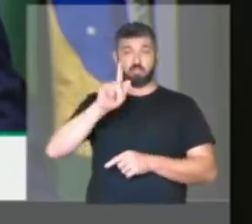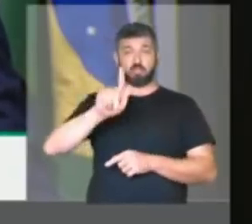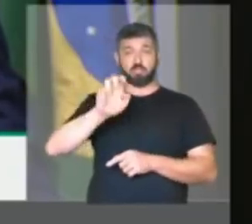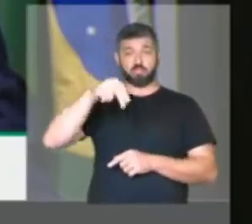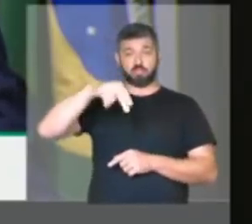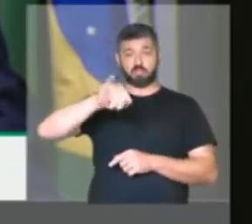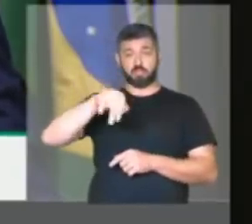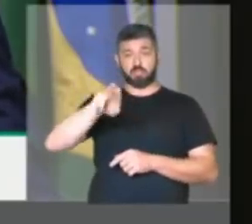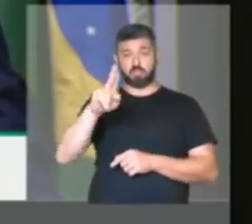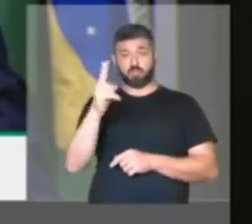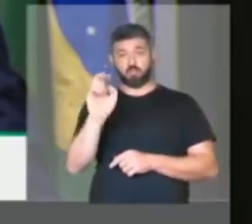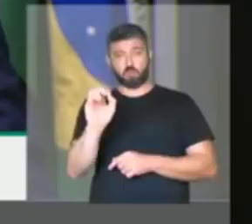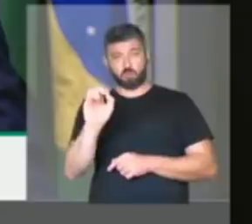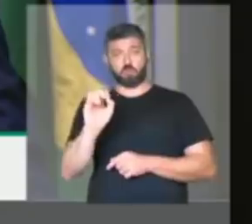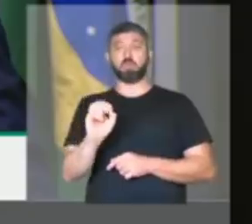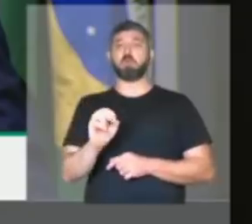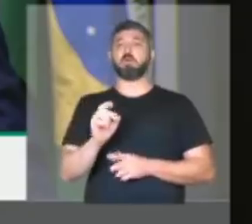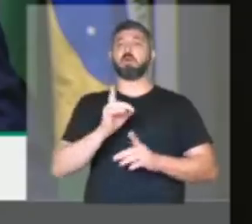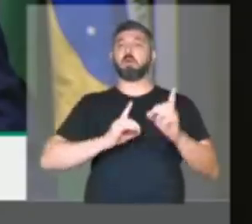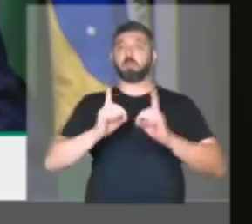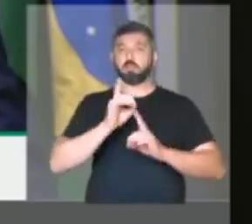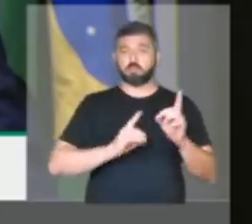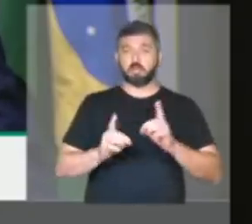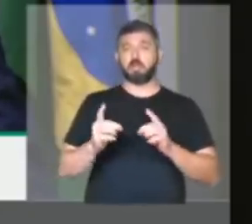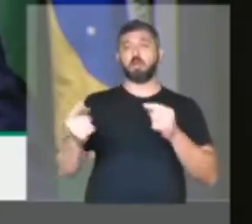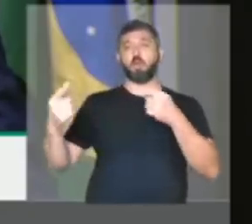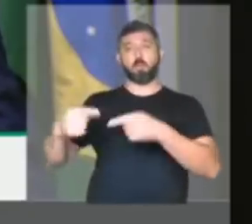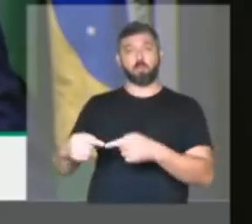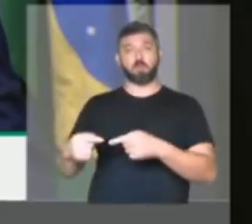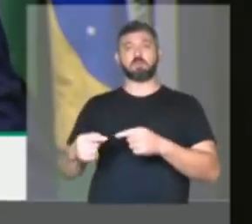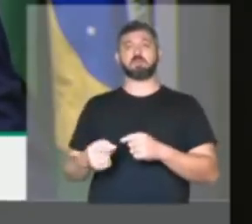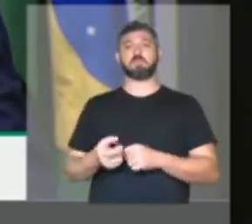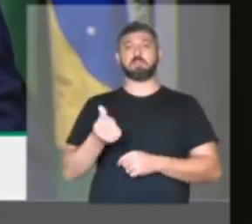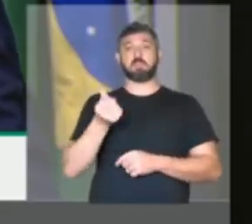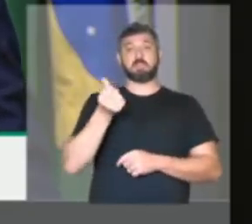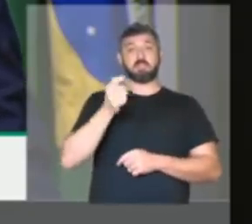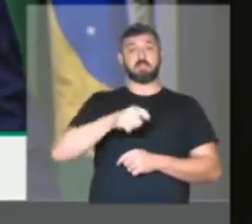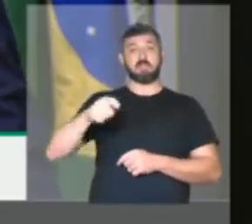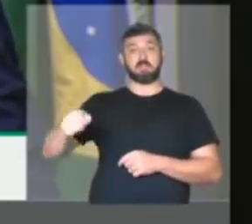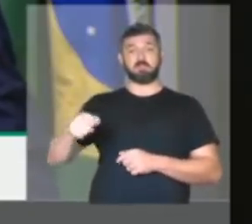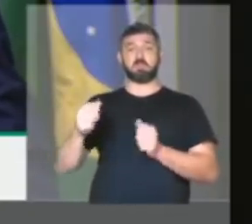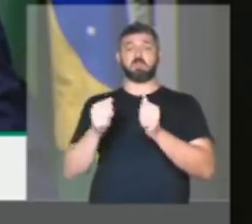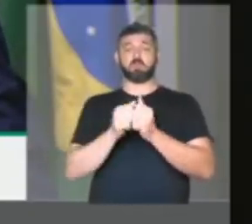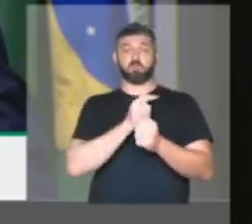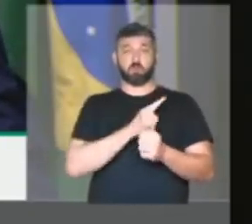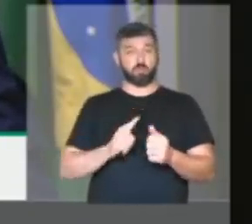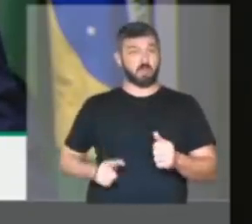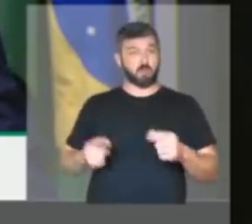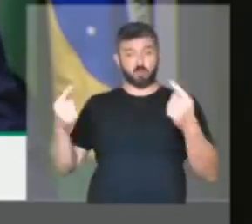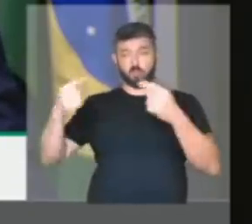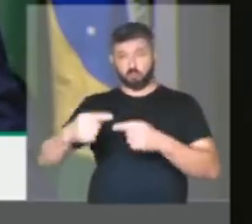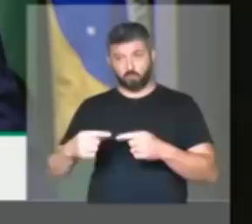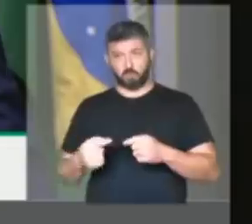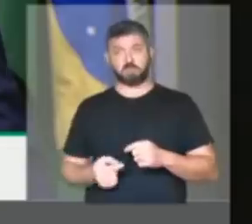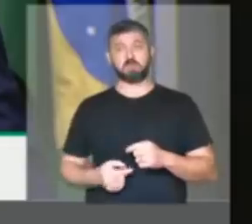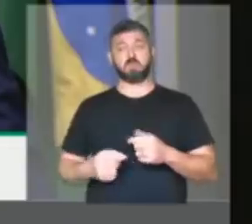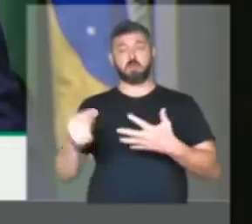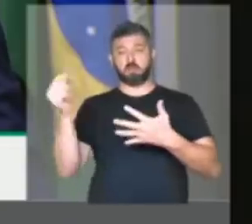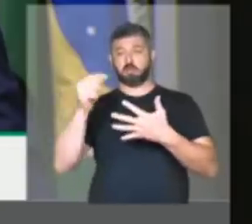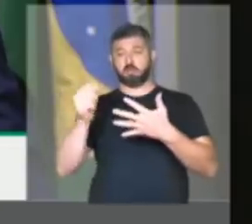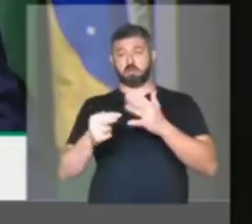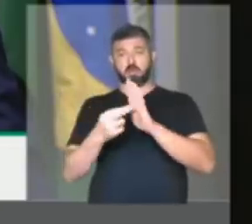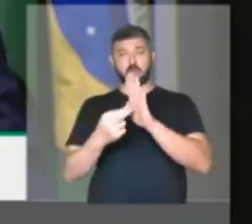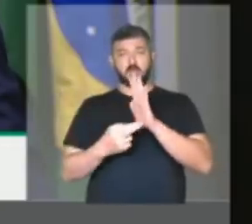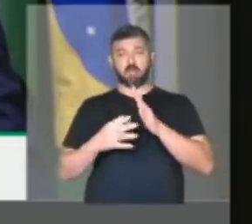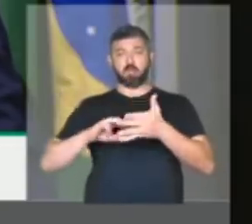Geninho, foi dialogado com a oposição durante mais de seis meses com os governadores de oposição, critérios para que